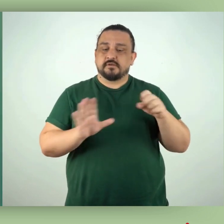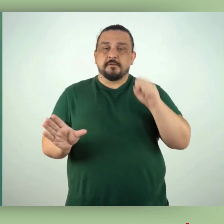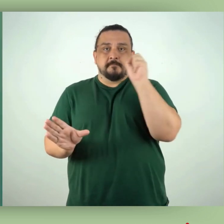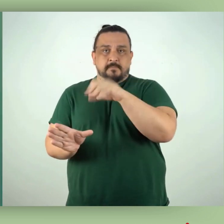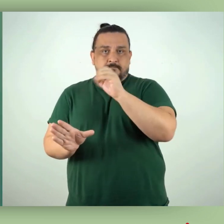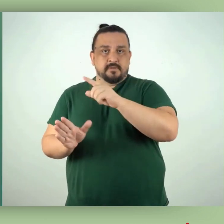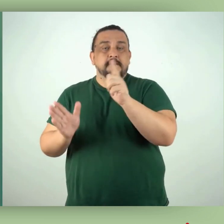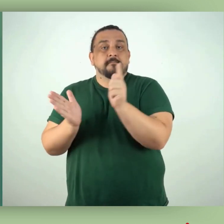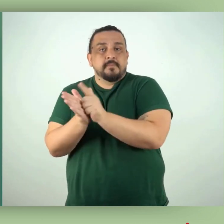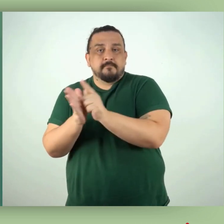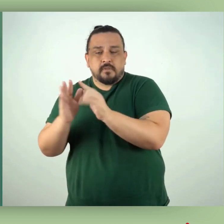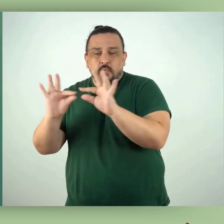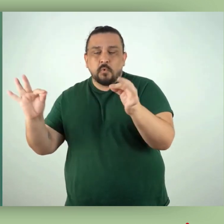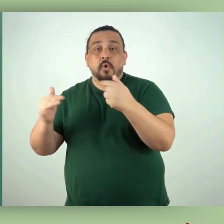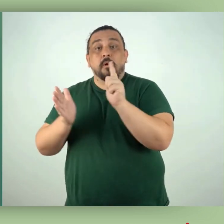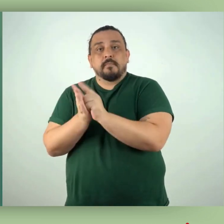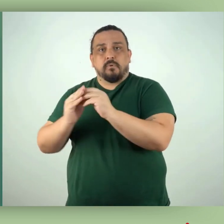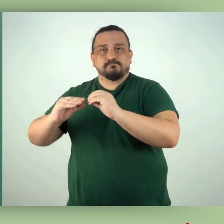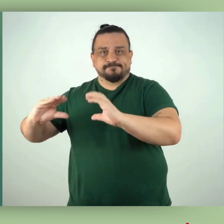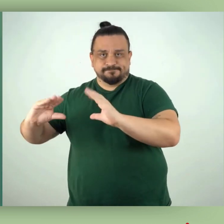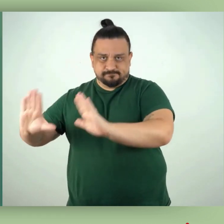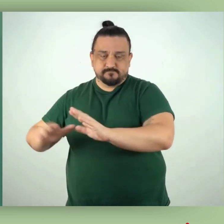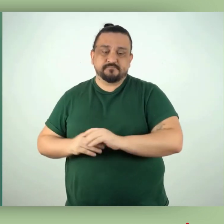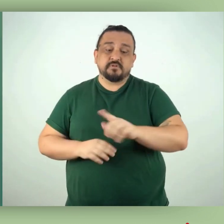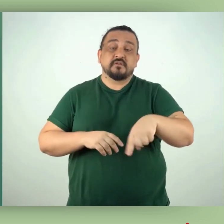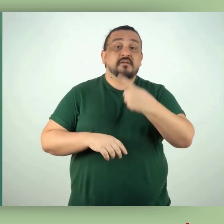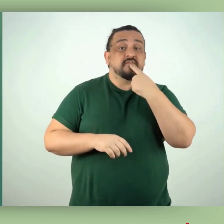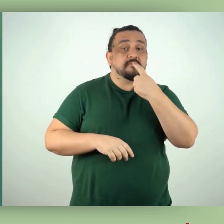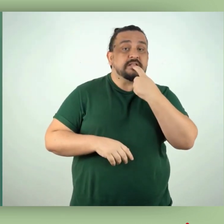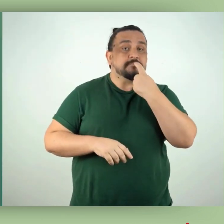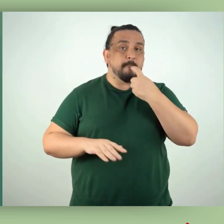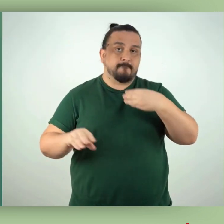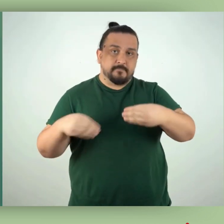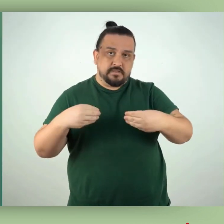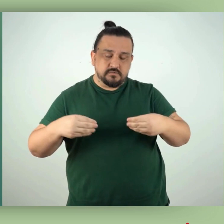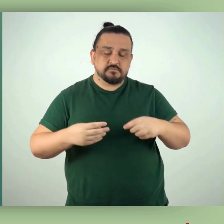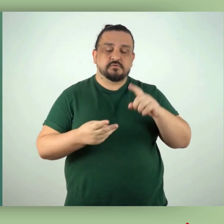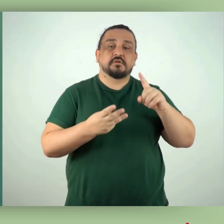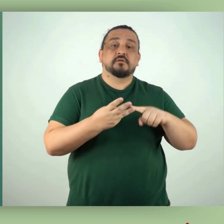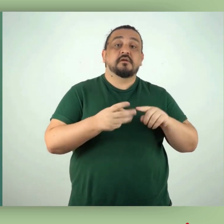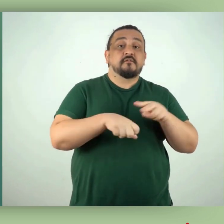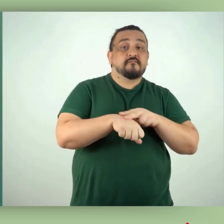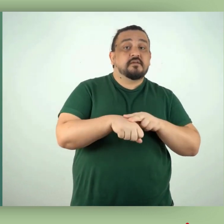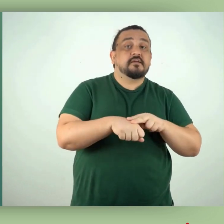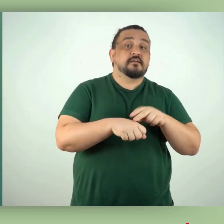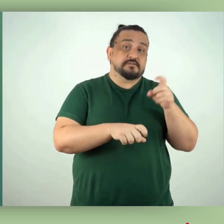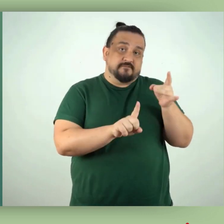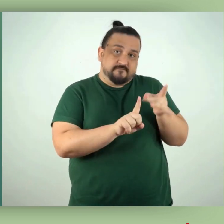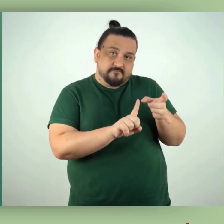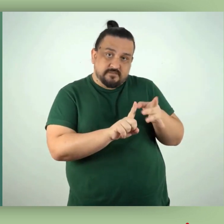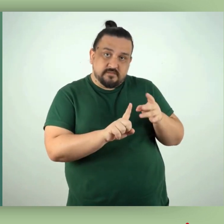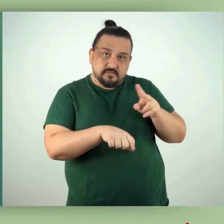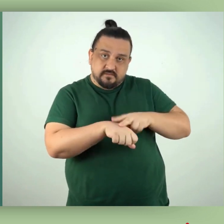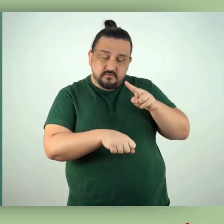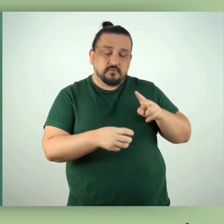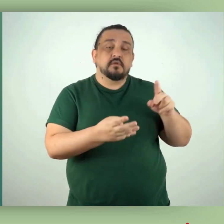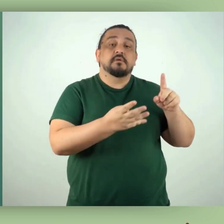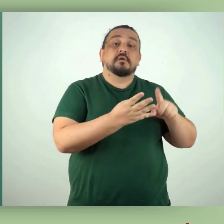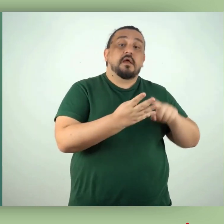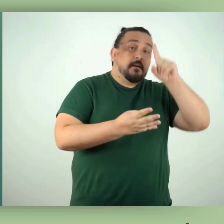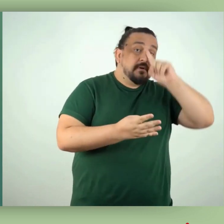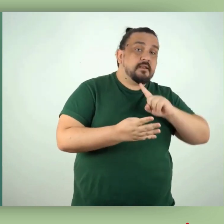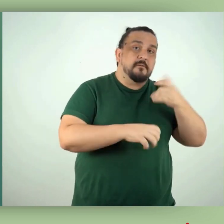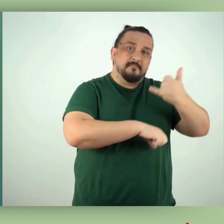azul para papel e papelão, vermelho para plástico, verde para vidro, amarelo para metal